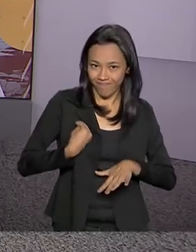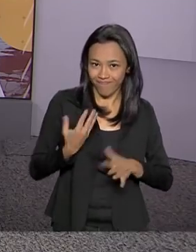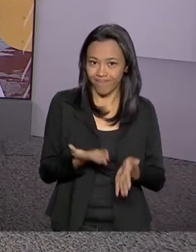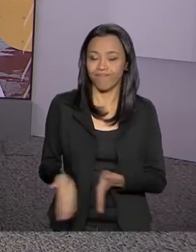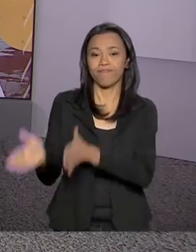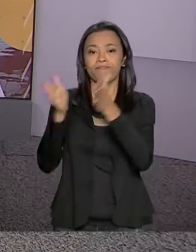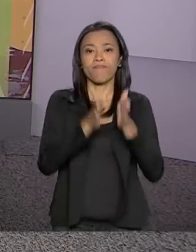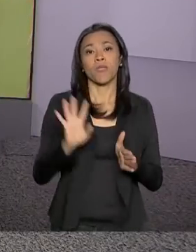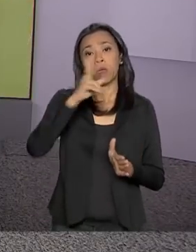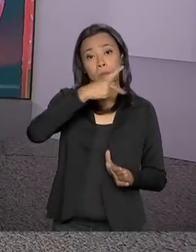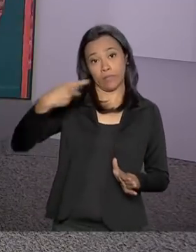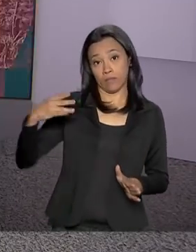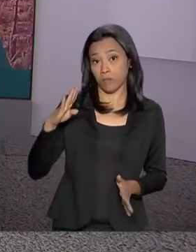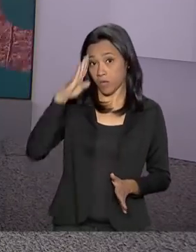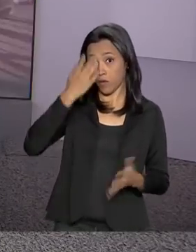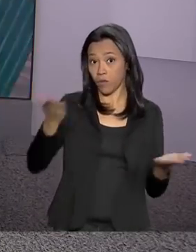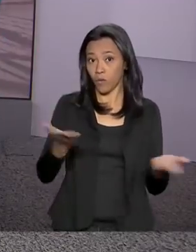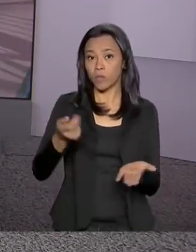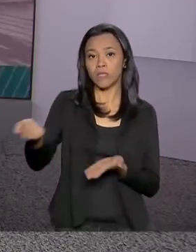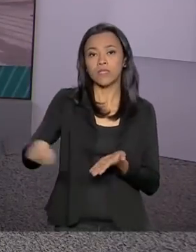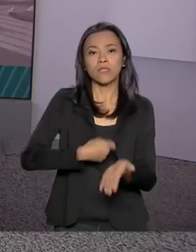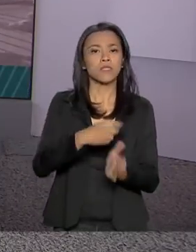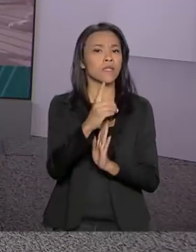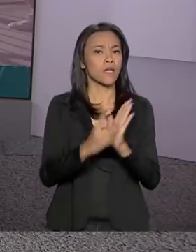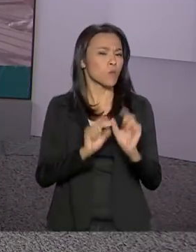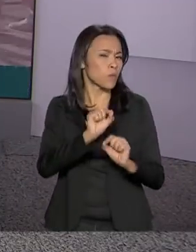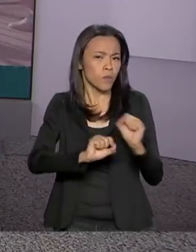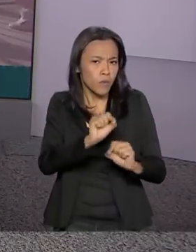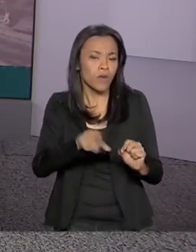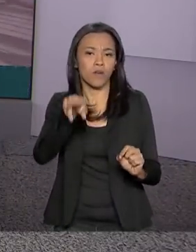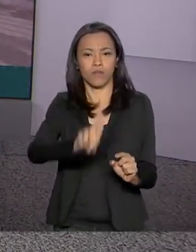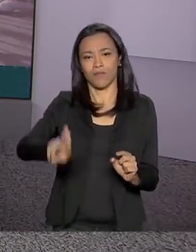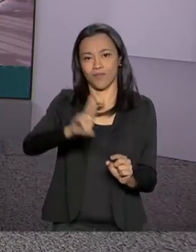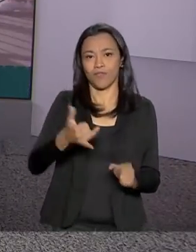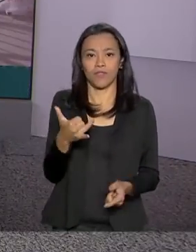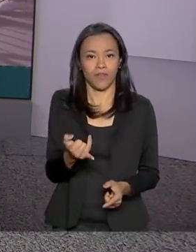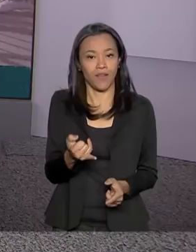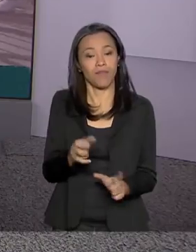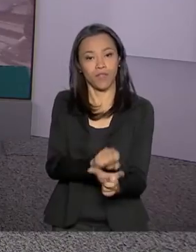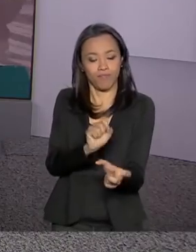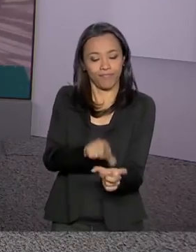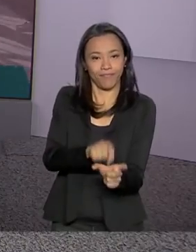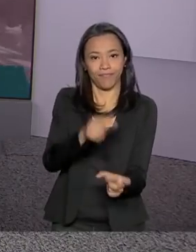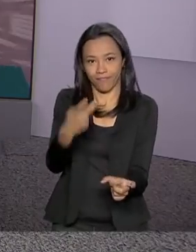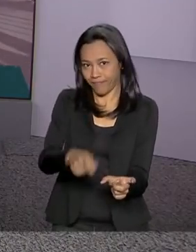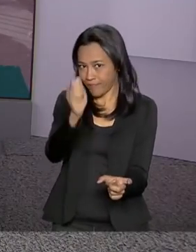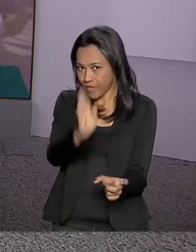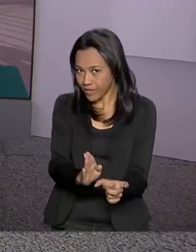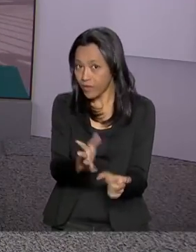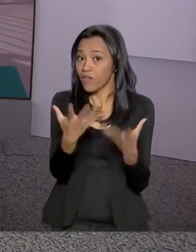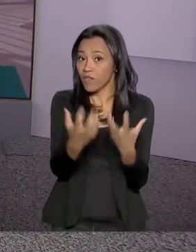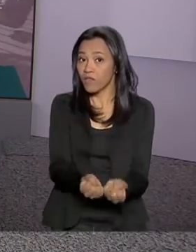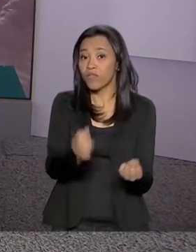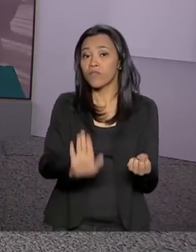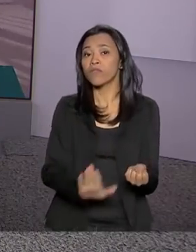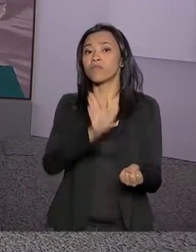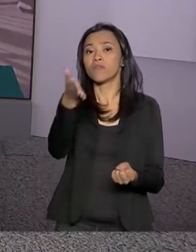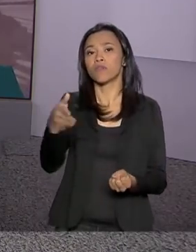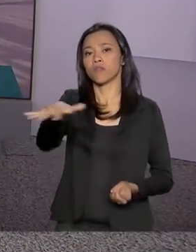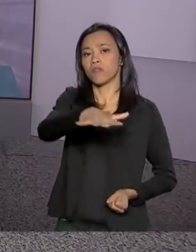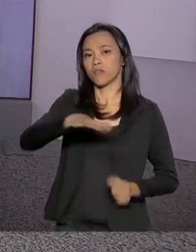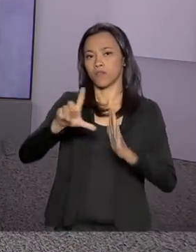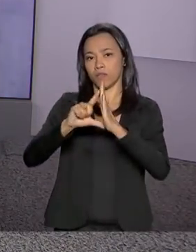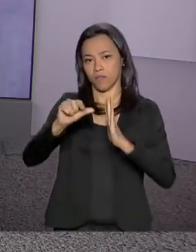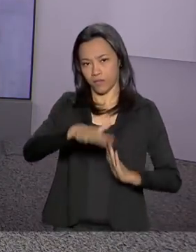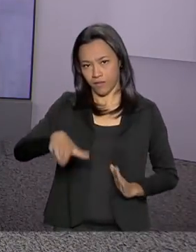O presidente Jair Bolsonaro assina hoje o decreto que regulamenta o uso de armas e munições no país. Vamos então ao Palácio do Planalto conversar com a